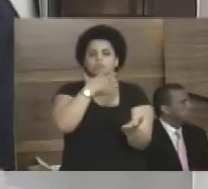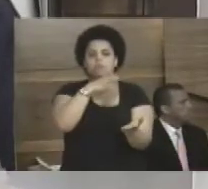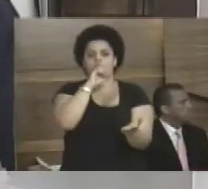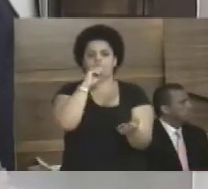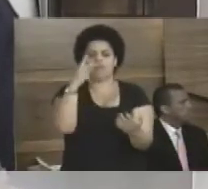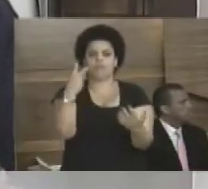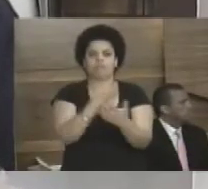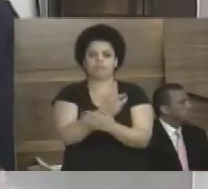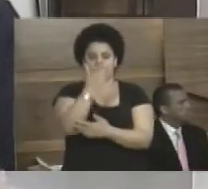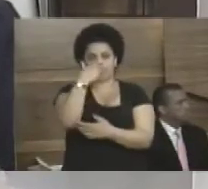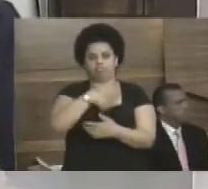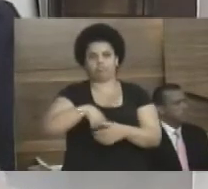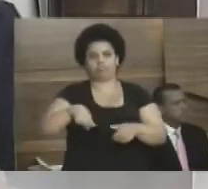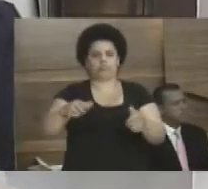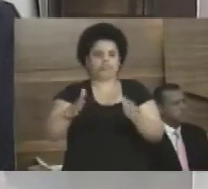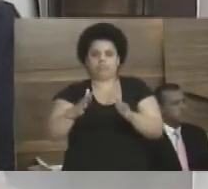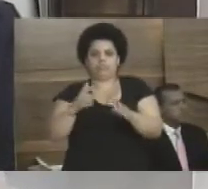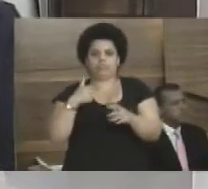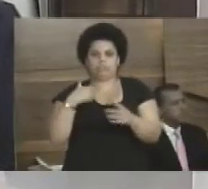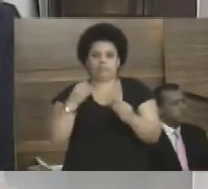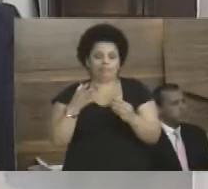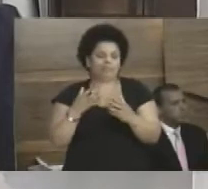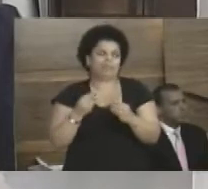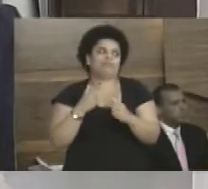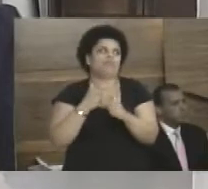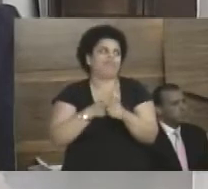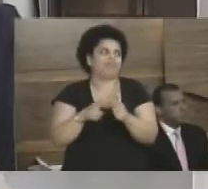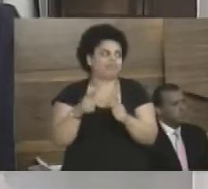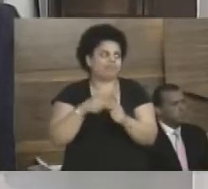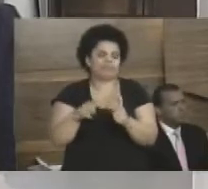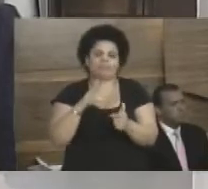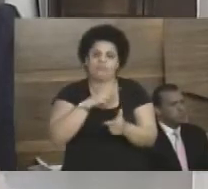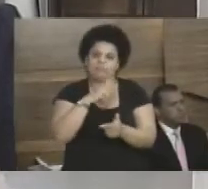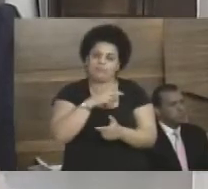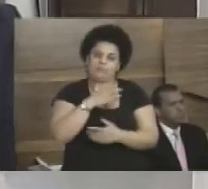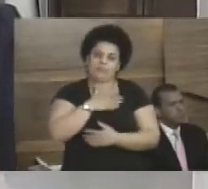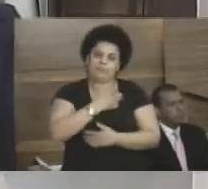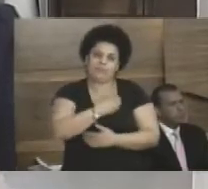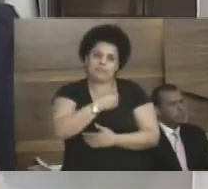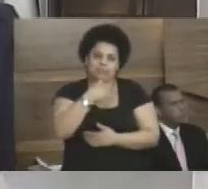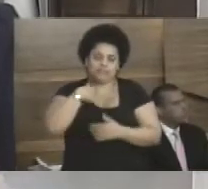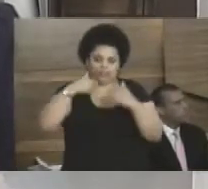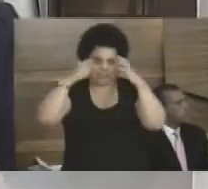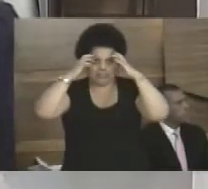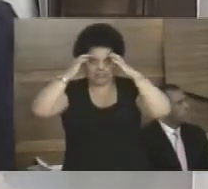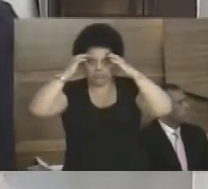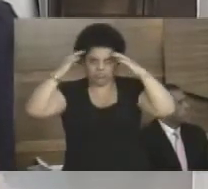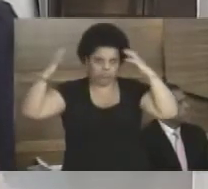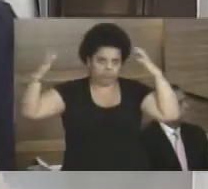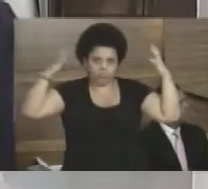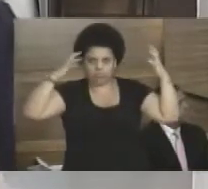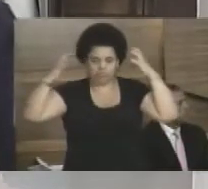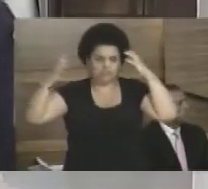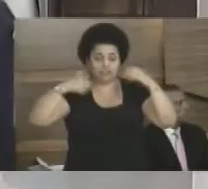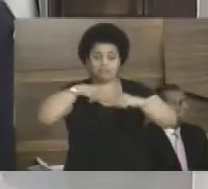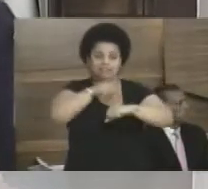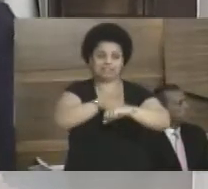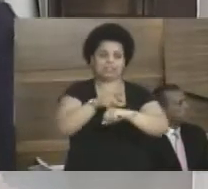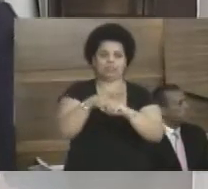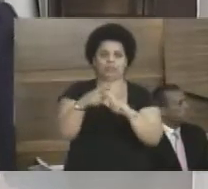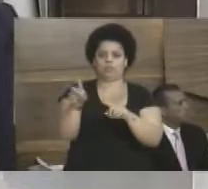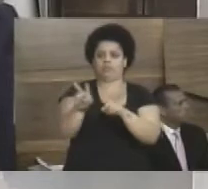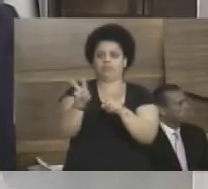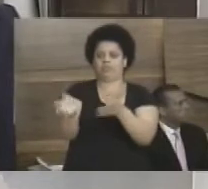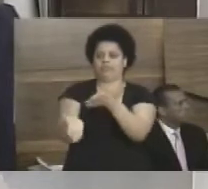isquemia. Então, estou realmente com alguns problemas que isso tem me deixado sem tempo, que eu estou cuidando